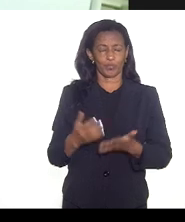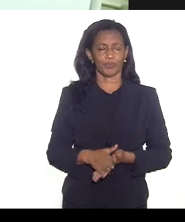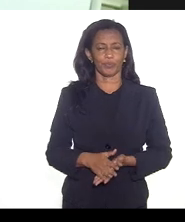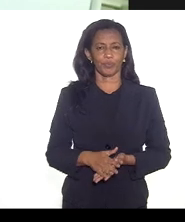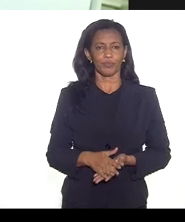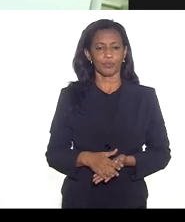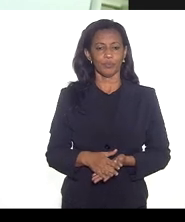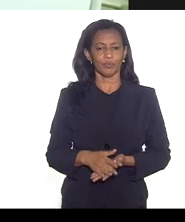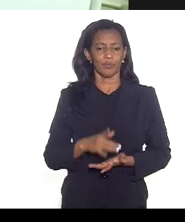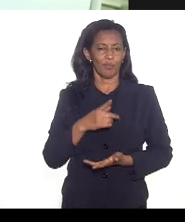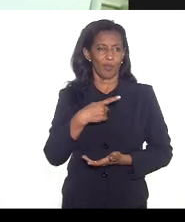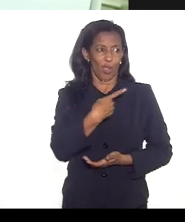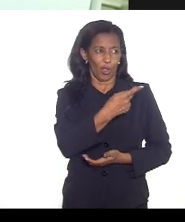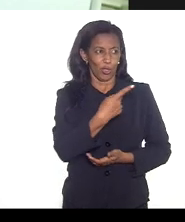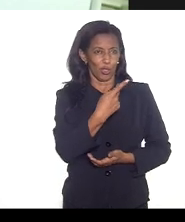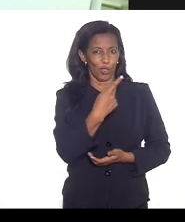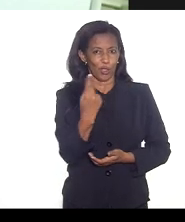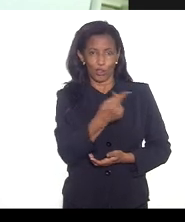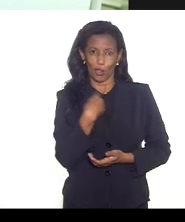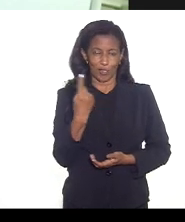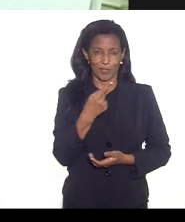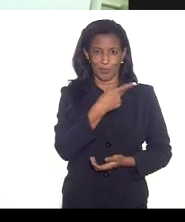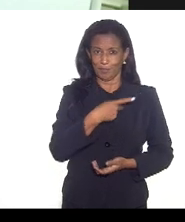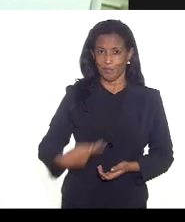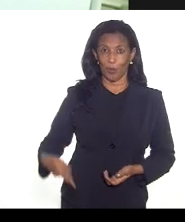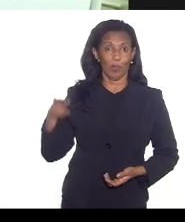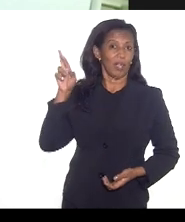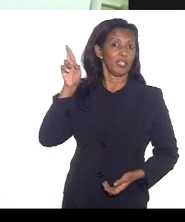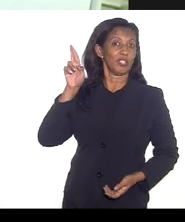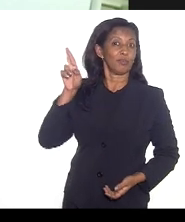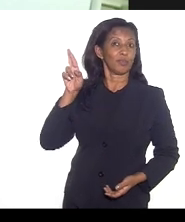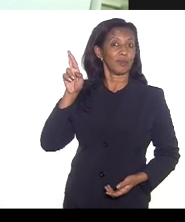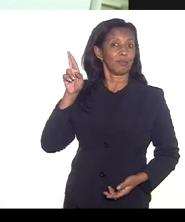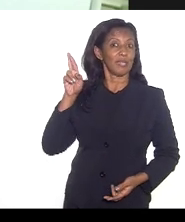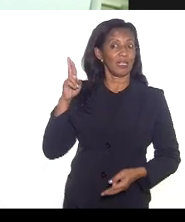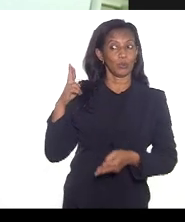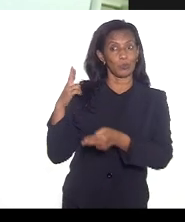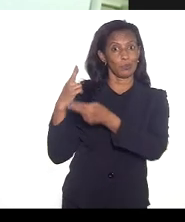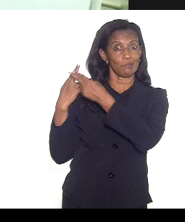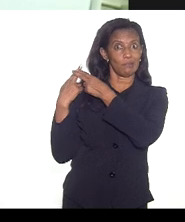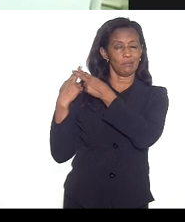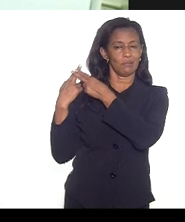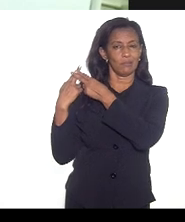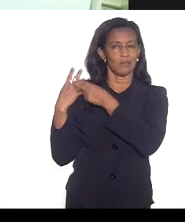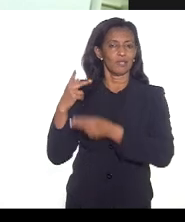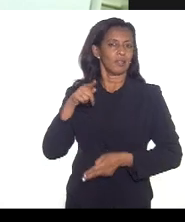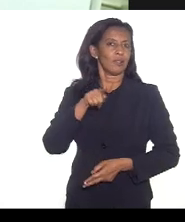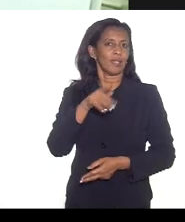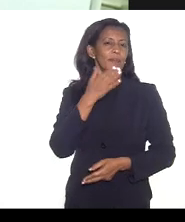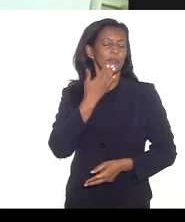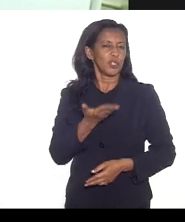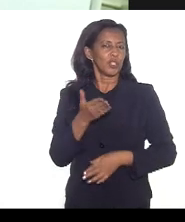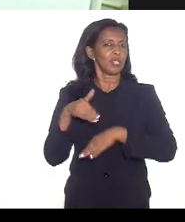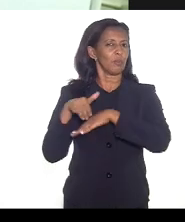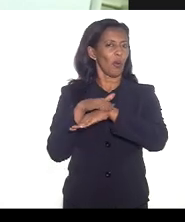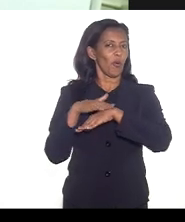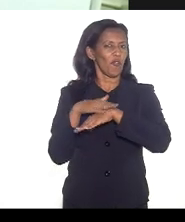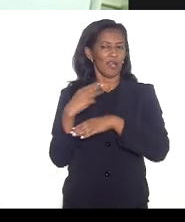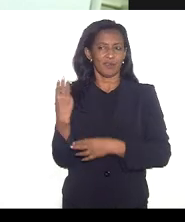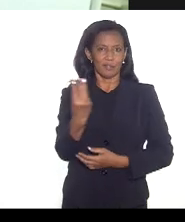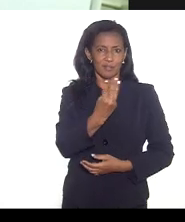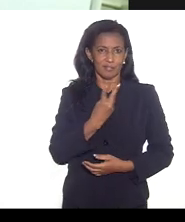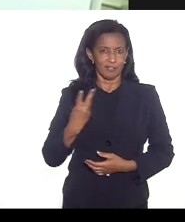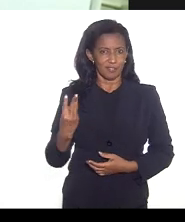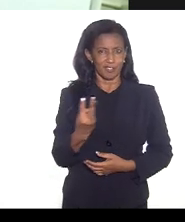nossas presidentas com uma responsabilidade eu queria inclusive já sugerir que a gente fizesse uma conversa nós três